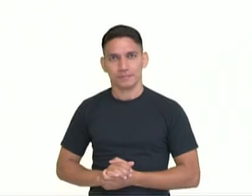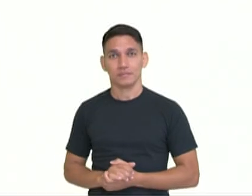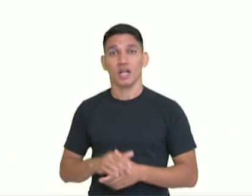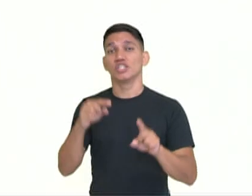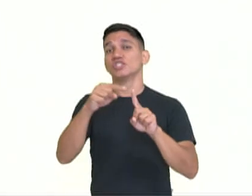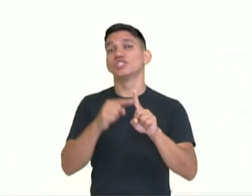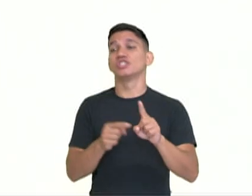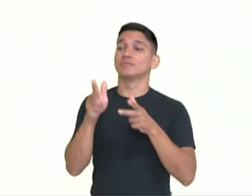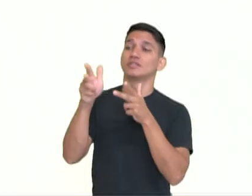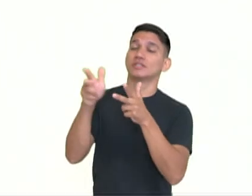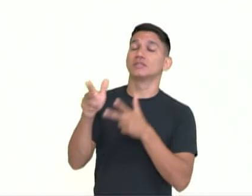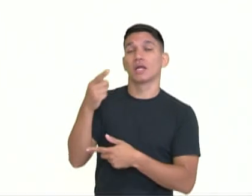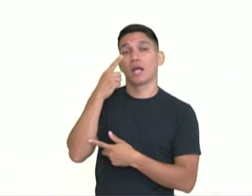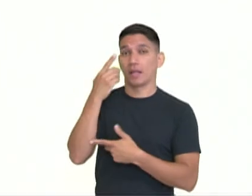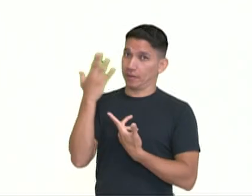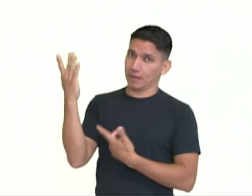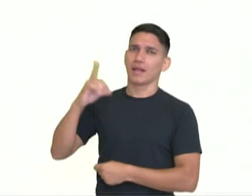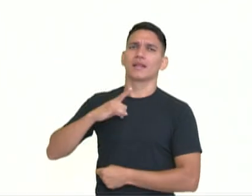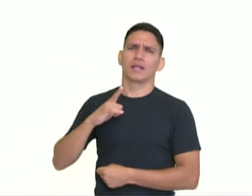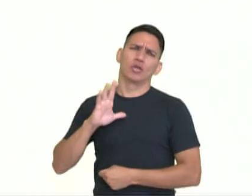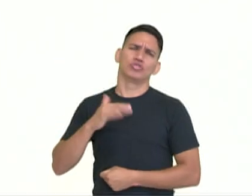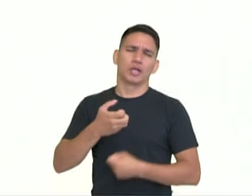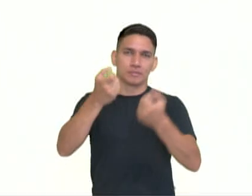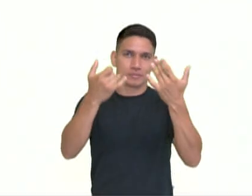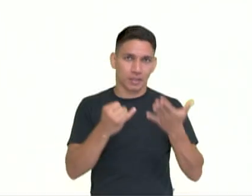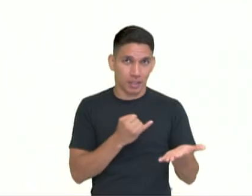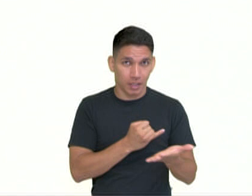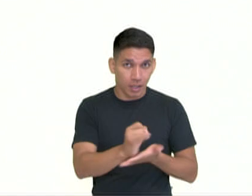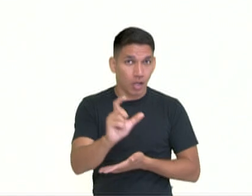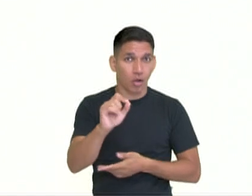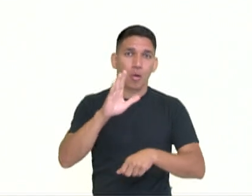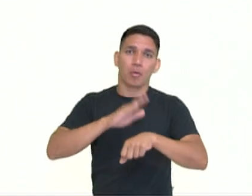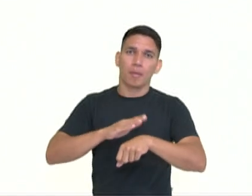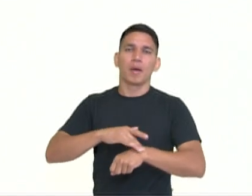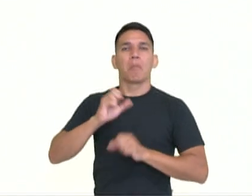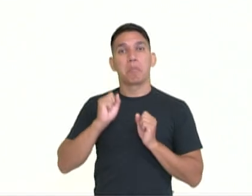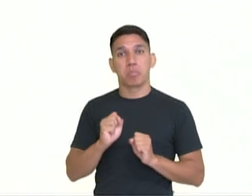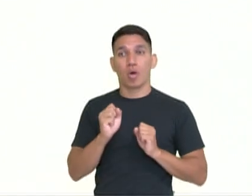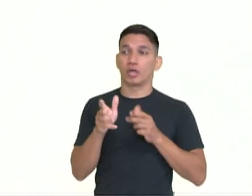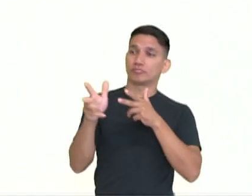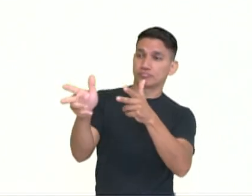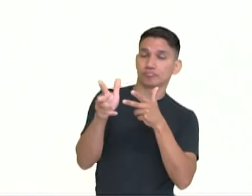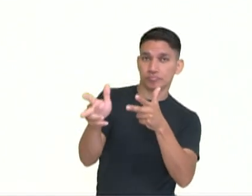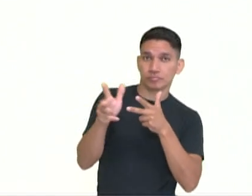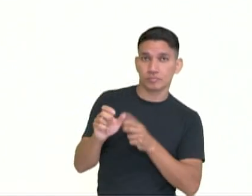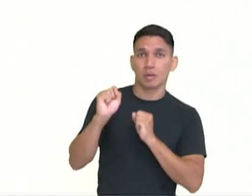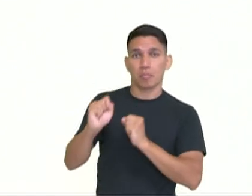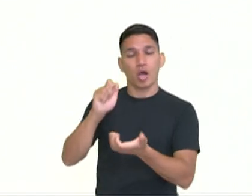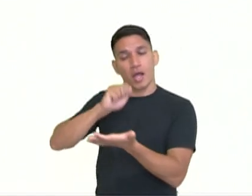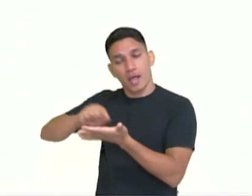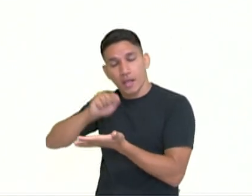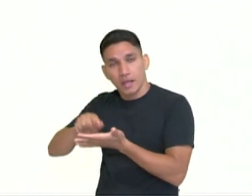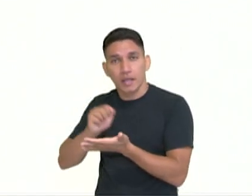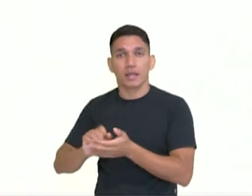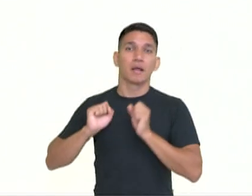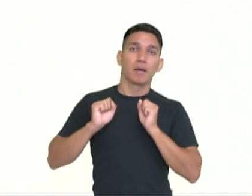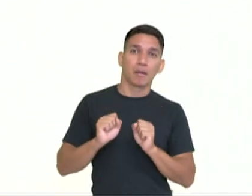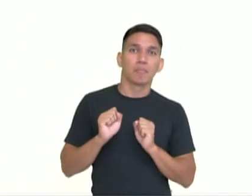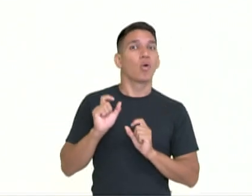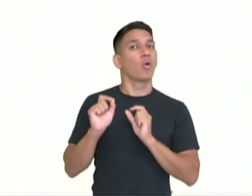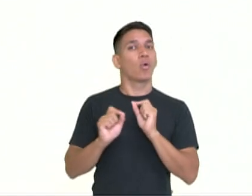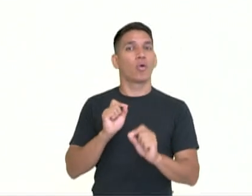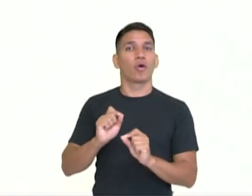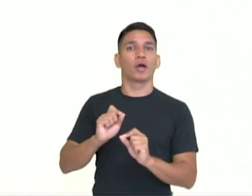Tipos de entrevista. Então, eu já fiz essa introdução com vocês e falei que as entrevistas, elas podem ser orais, escritas, a entrevista, ela